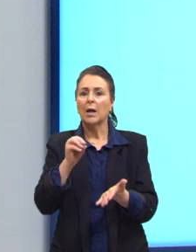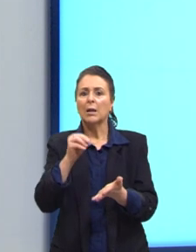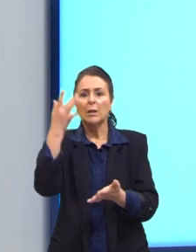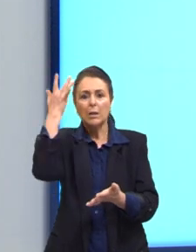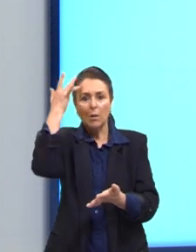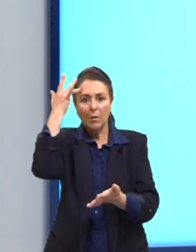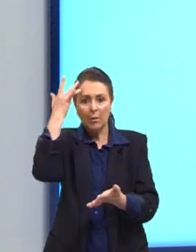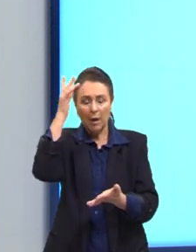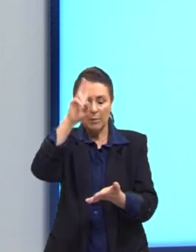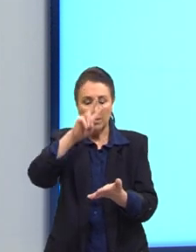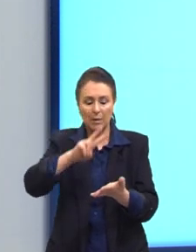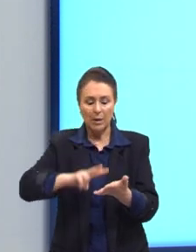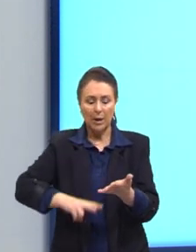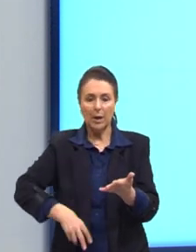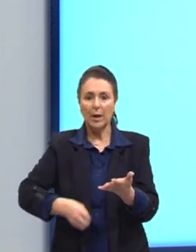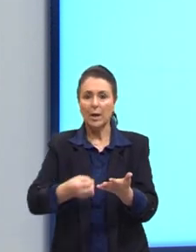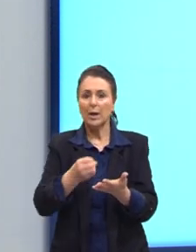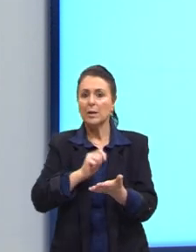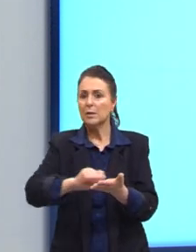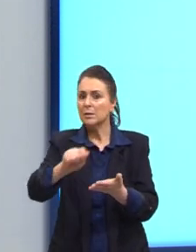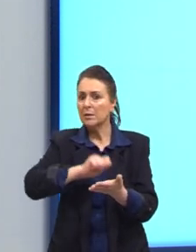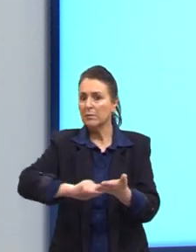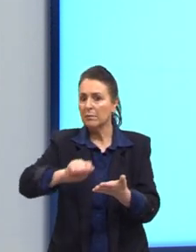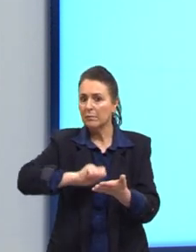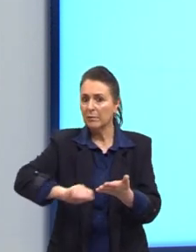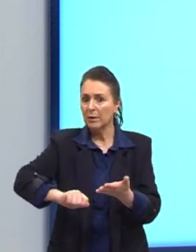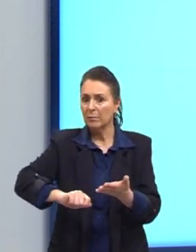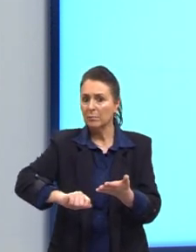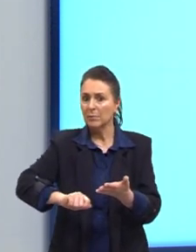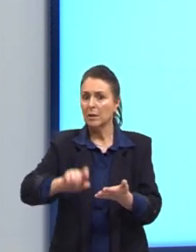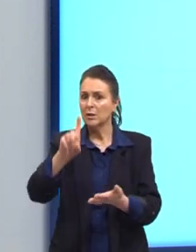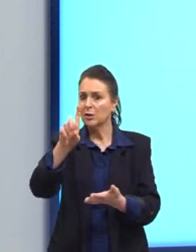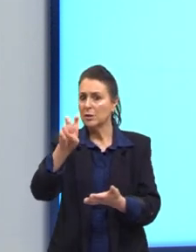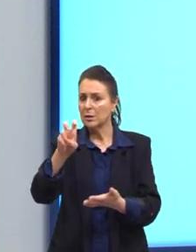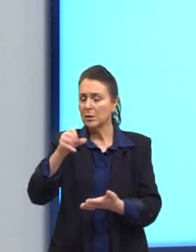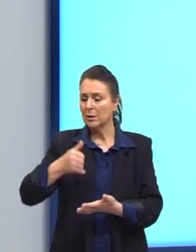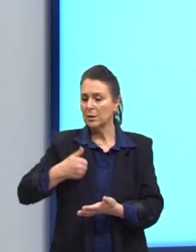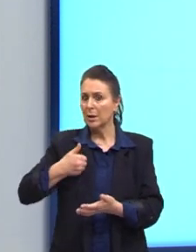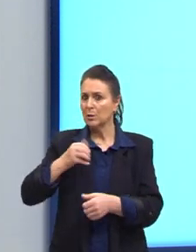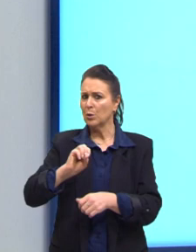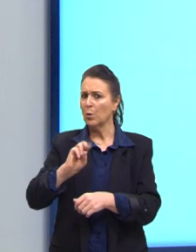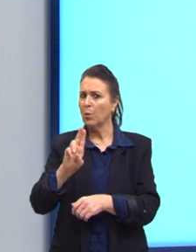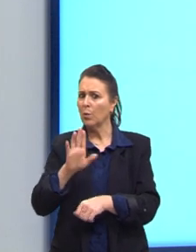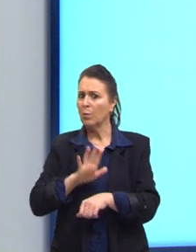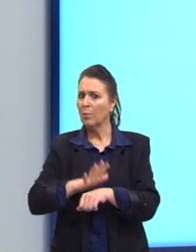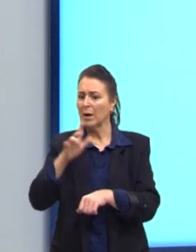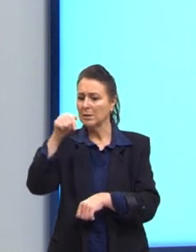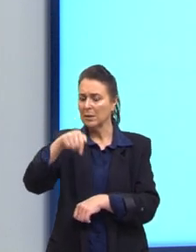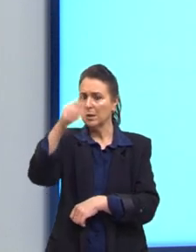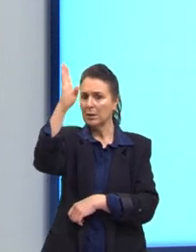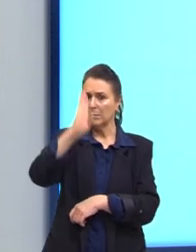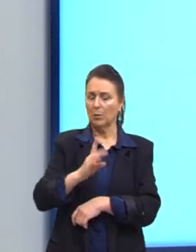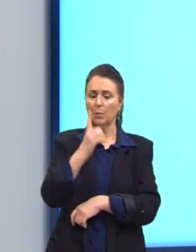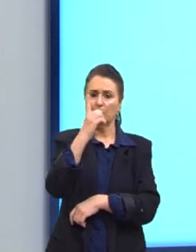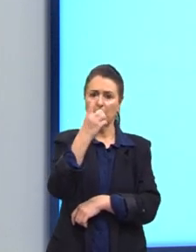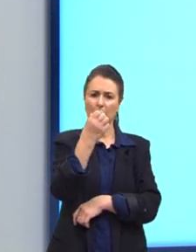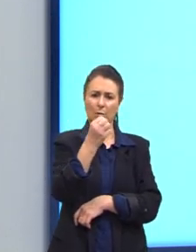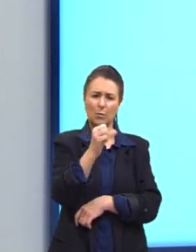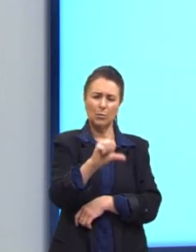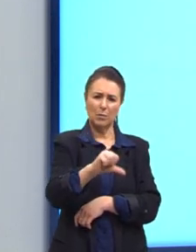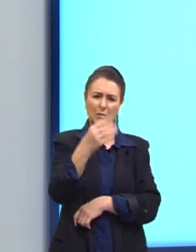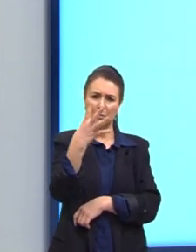pessoas de 15 anos ou mais de idade no Brasil, entre 1940 e